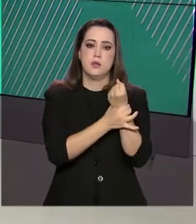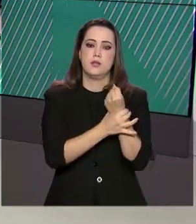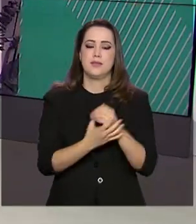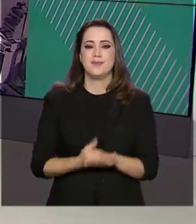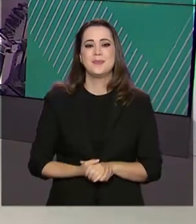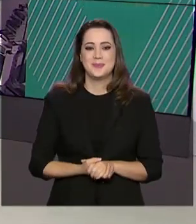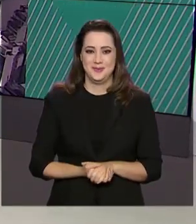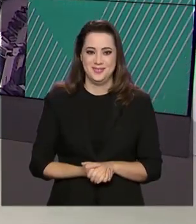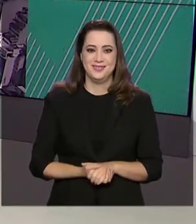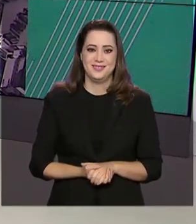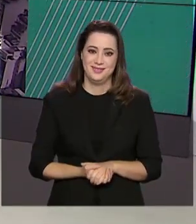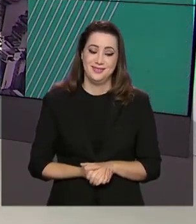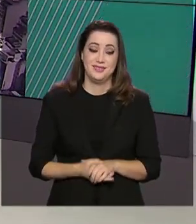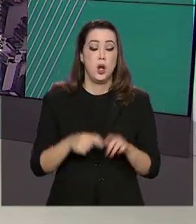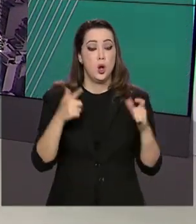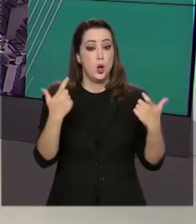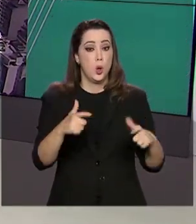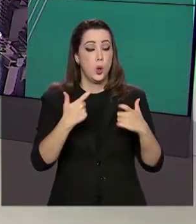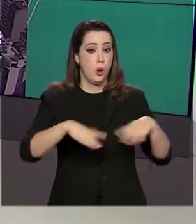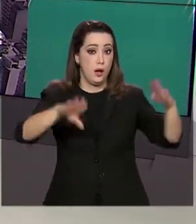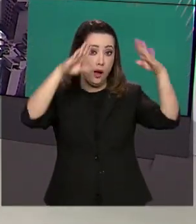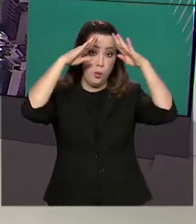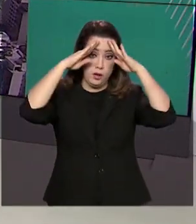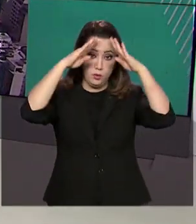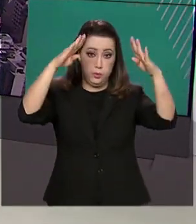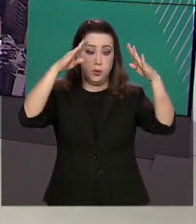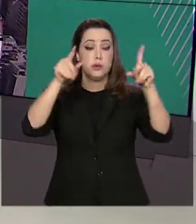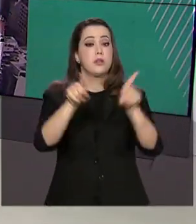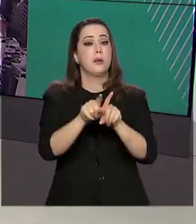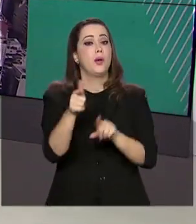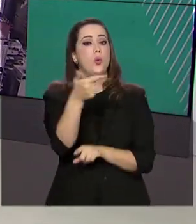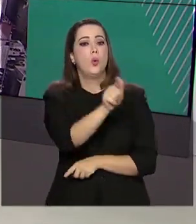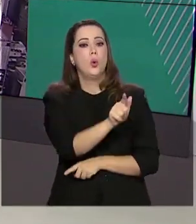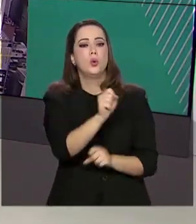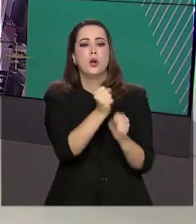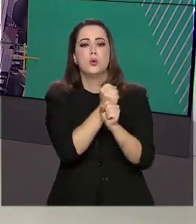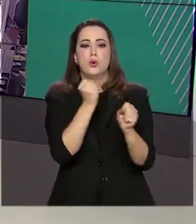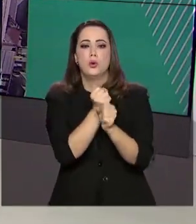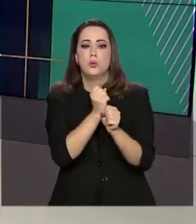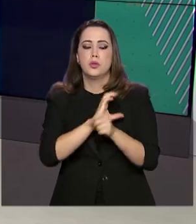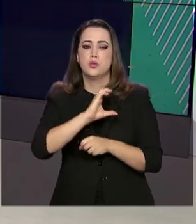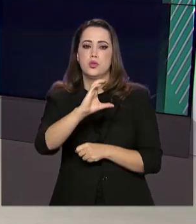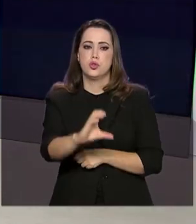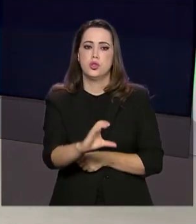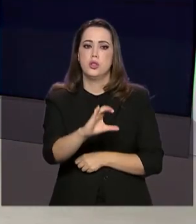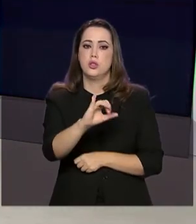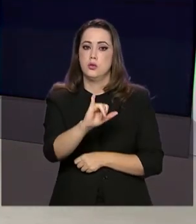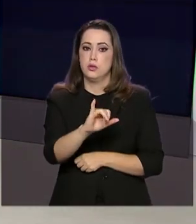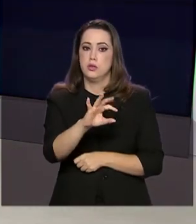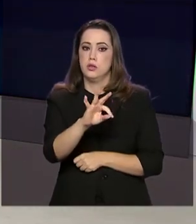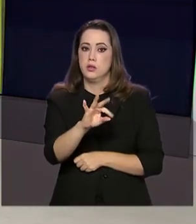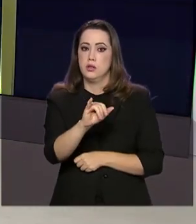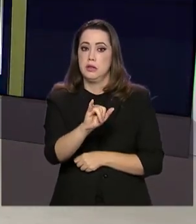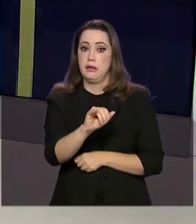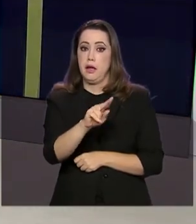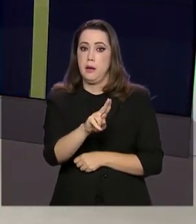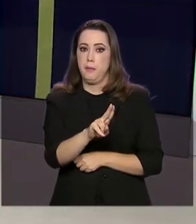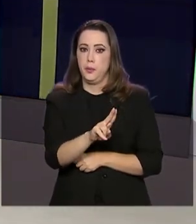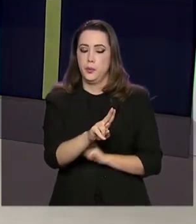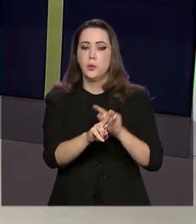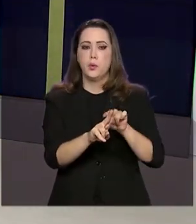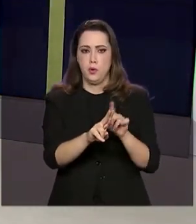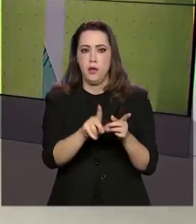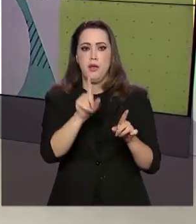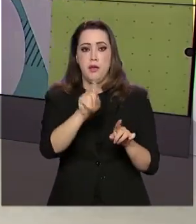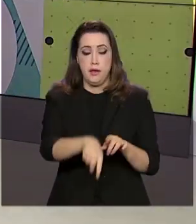E além do aeroporto, outra obra que vai contar com recursos da Itaipu binacional será a BR-469,